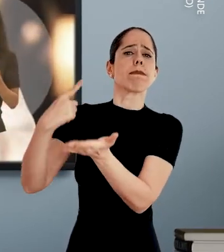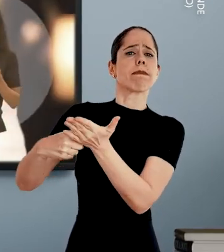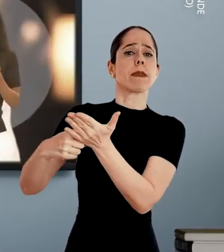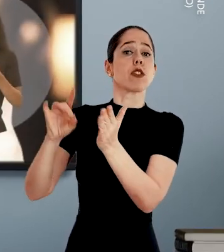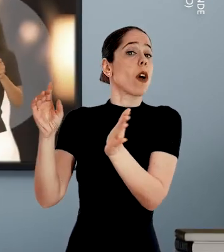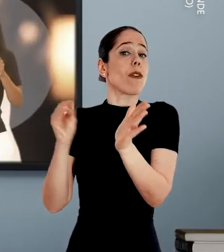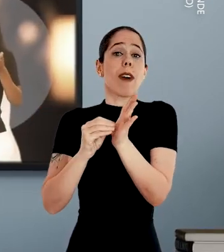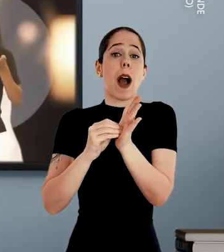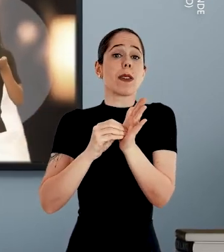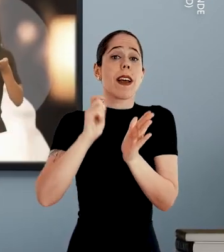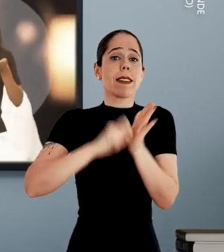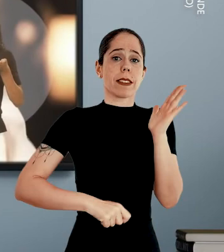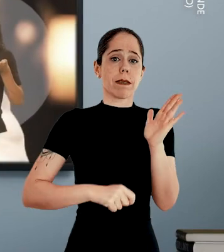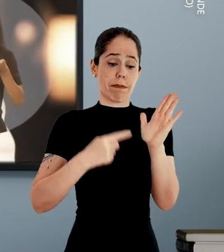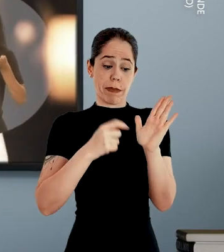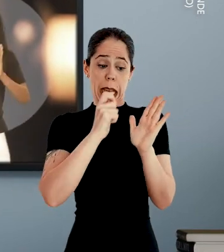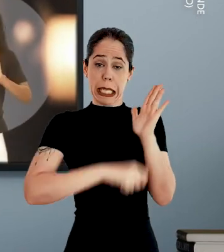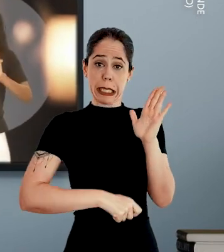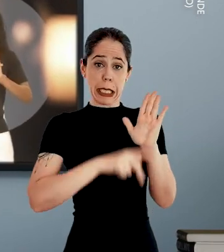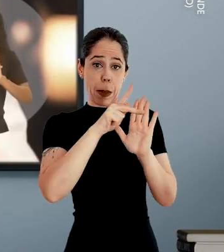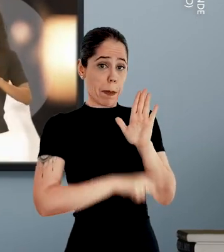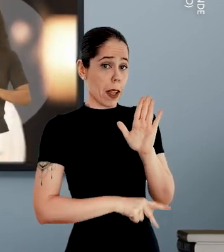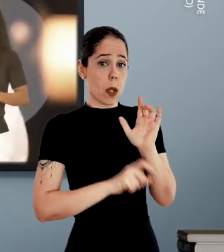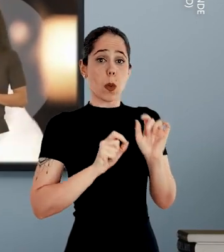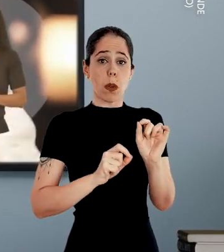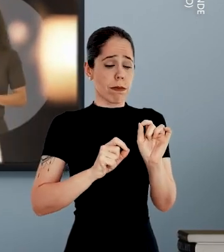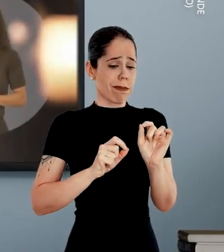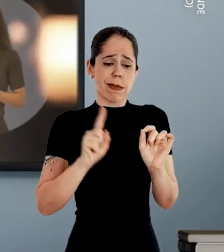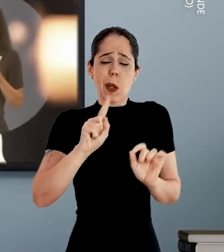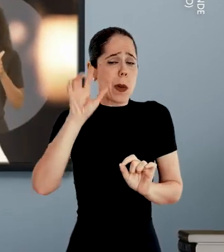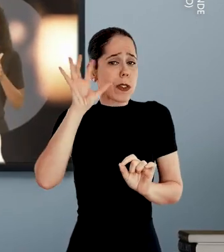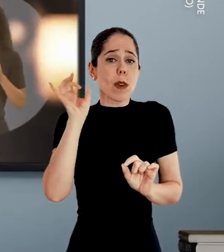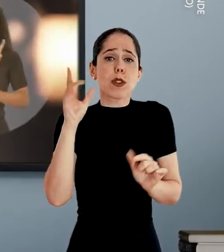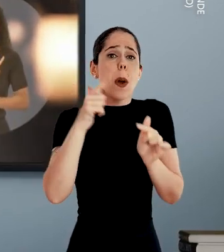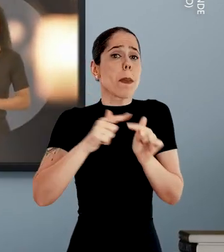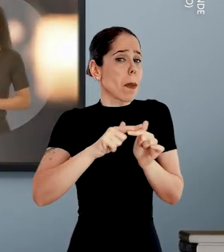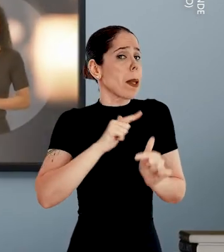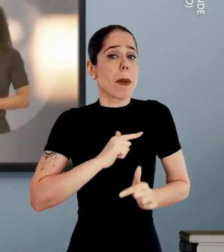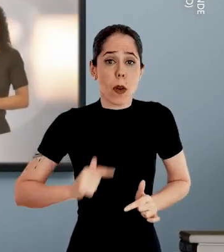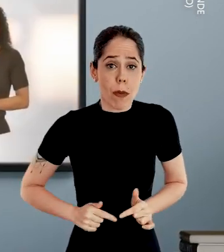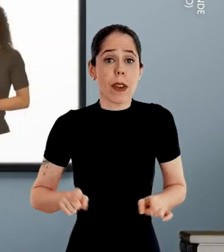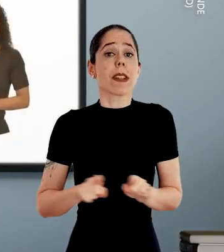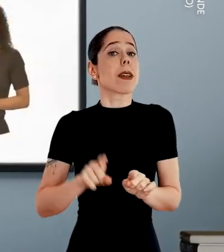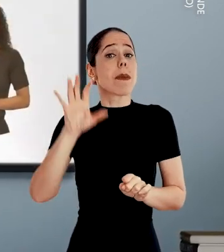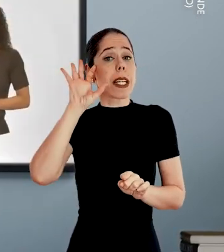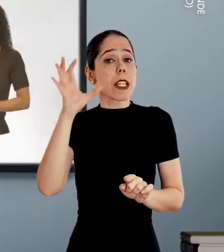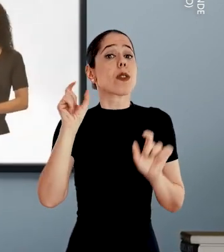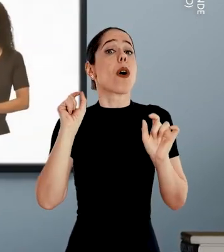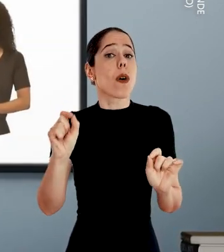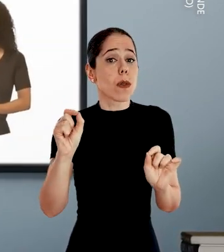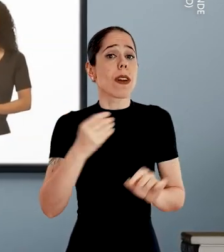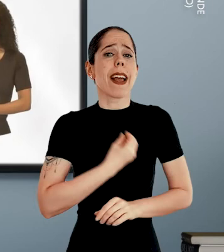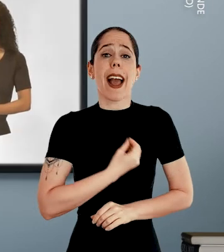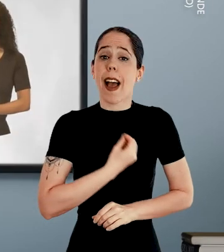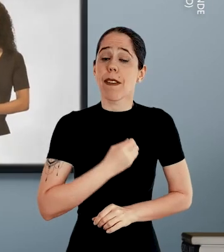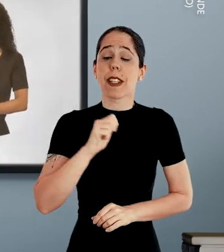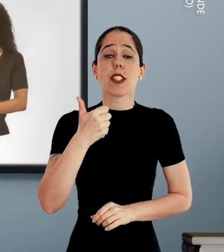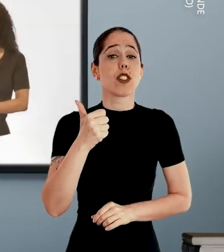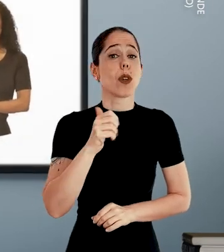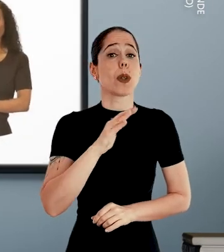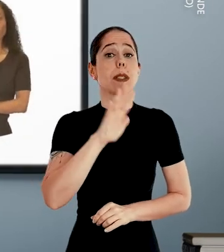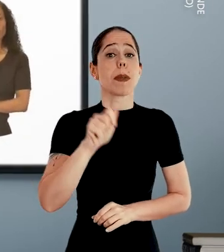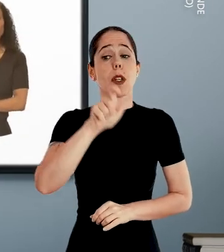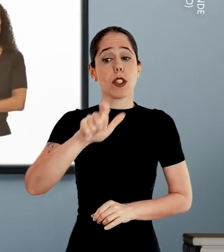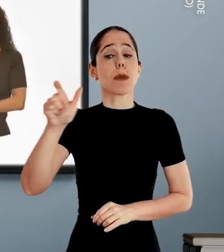Só falta assinar. Assinar o plano não resolve apenas o problema do governo. Resolve a vida